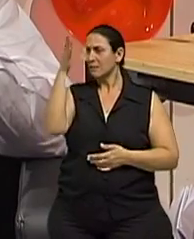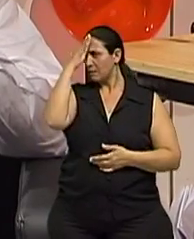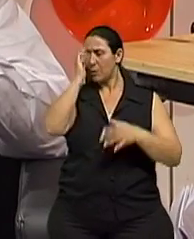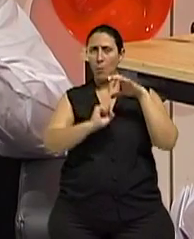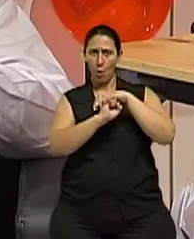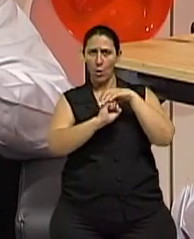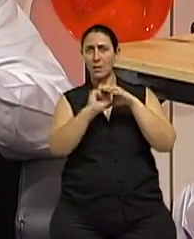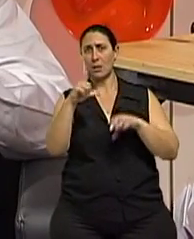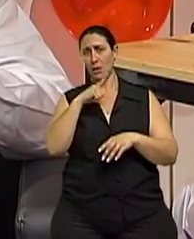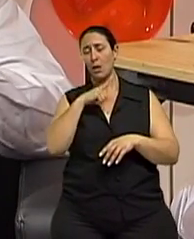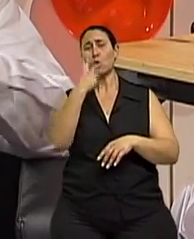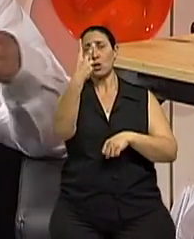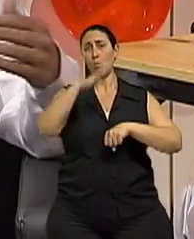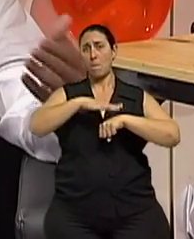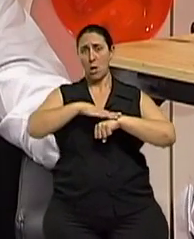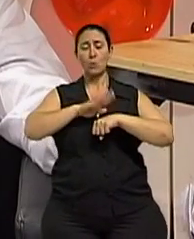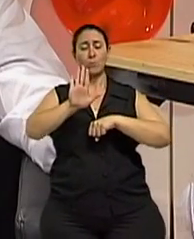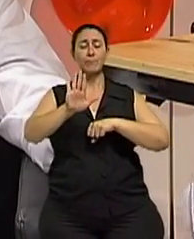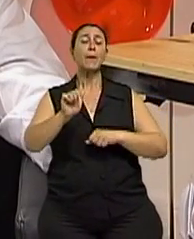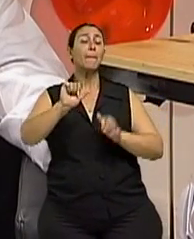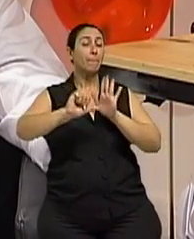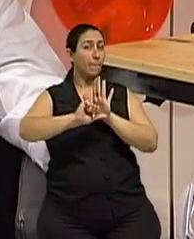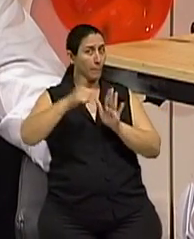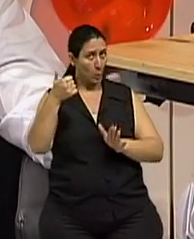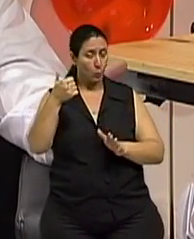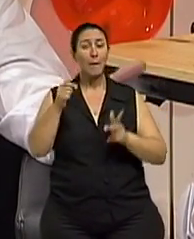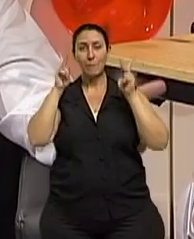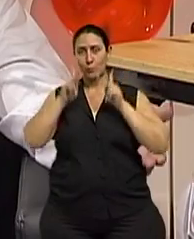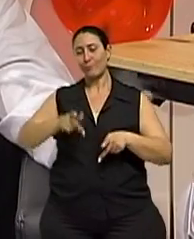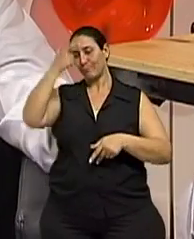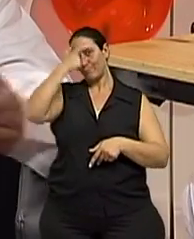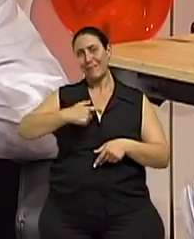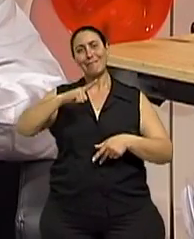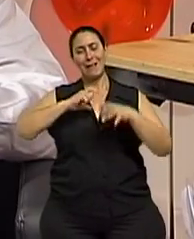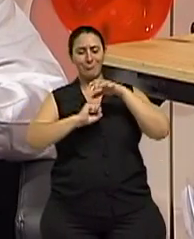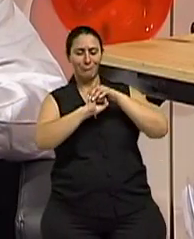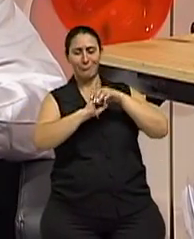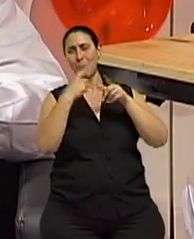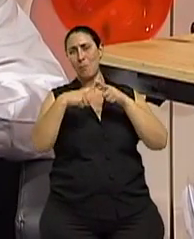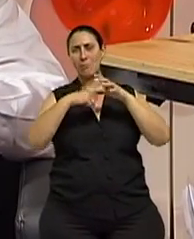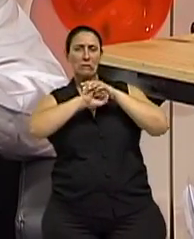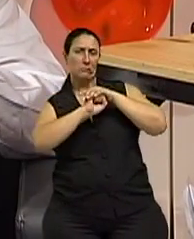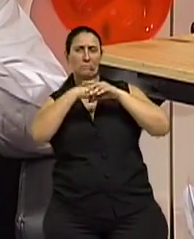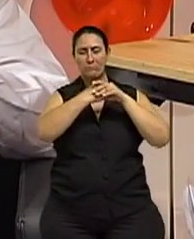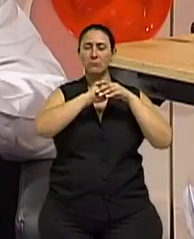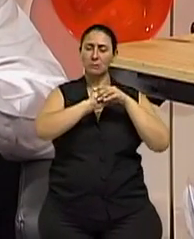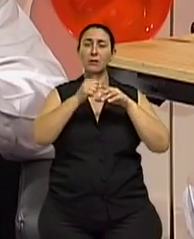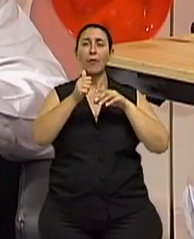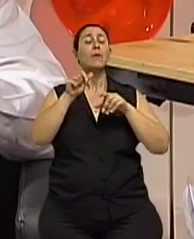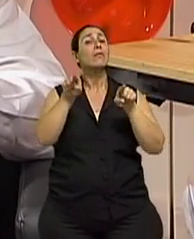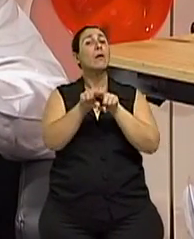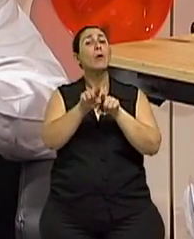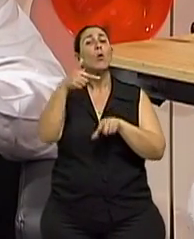grandes momentos assim que a gente usa ela. Um é o paciente que tem artrose do quadril, que a gente está conversando, e o outro é nas